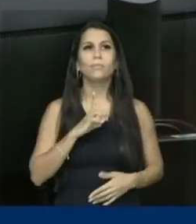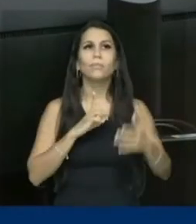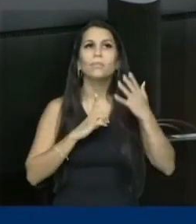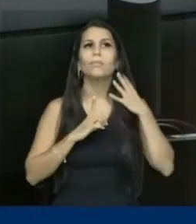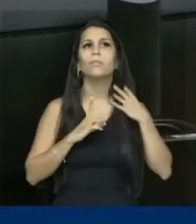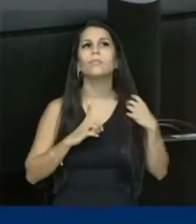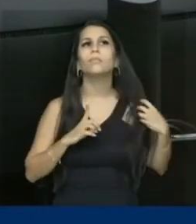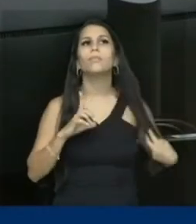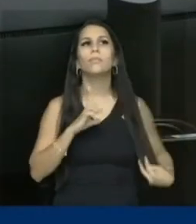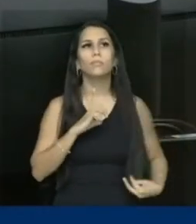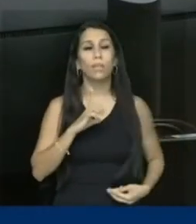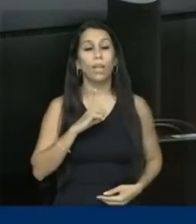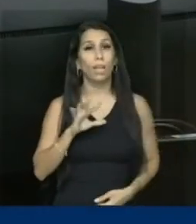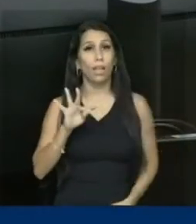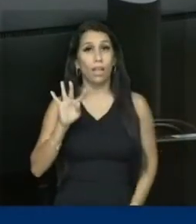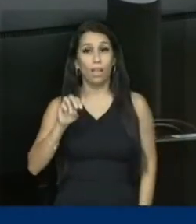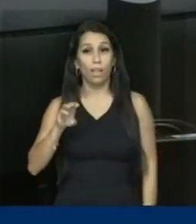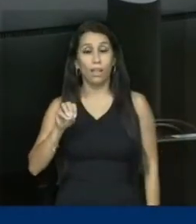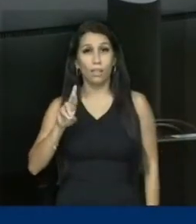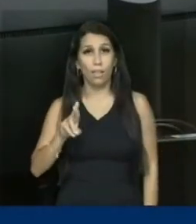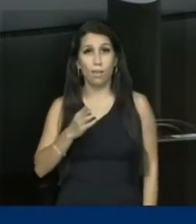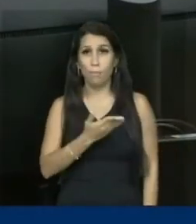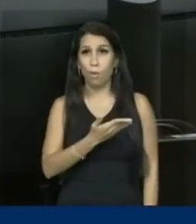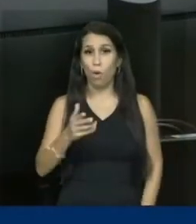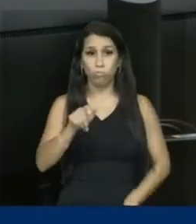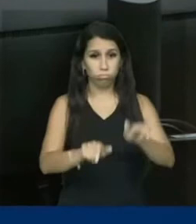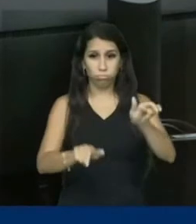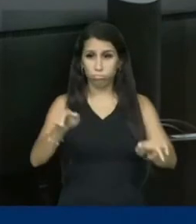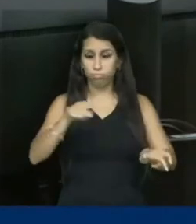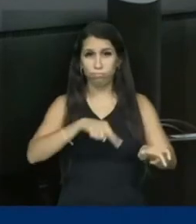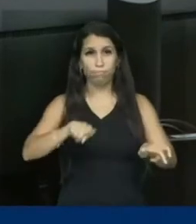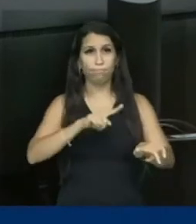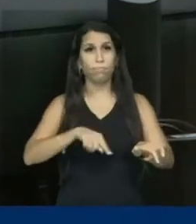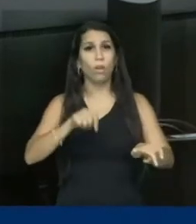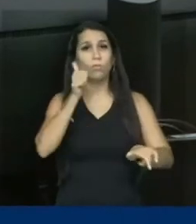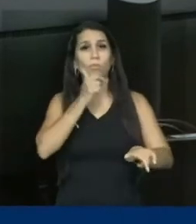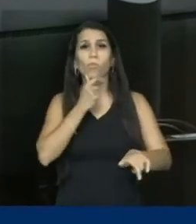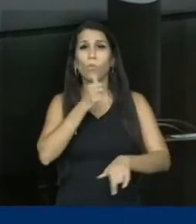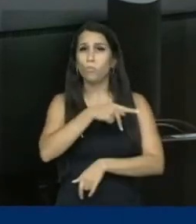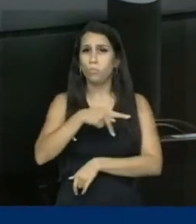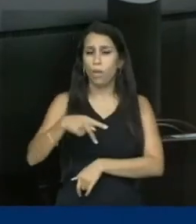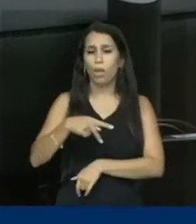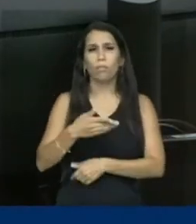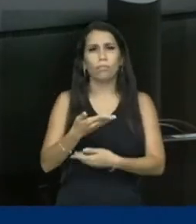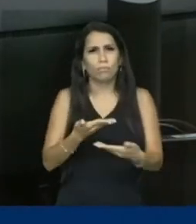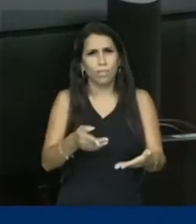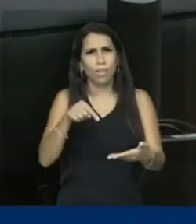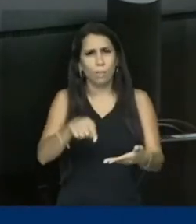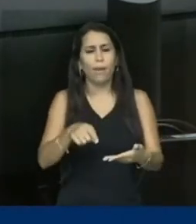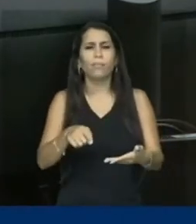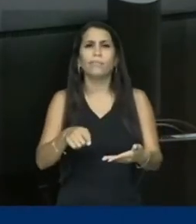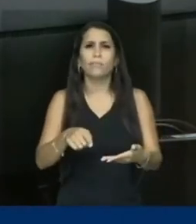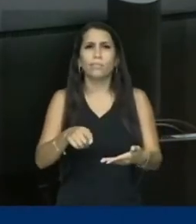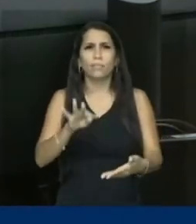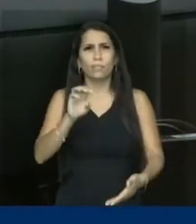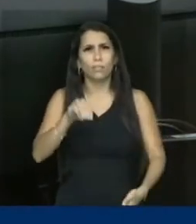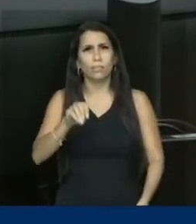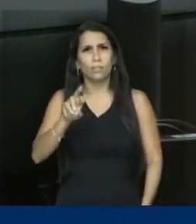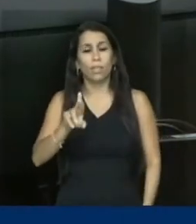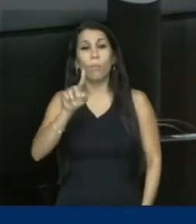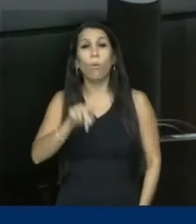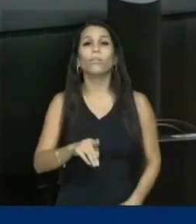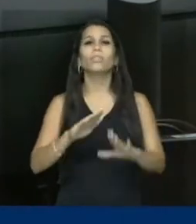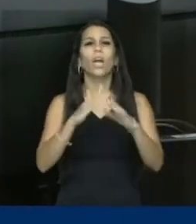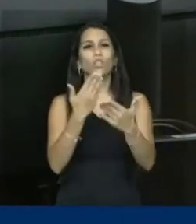tem muito temor de educadores e educadoras. Tem muito temor. E tem muito temor desta escola, que seja uma escola